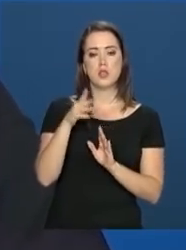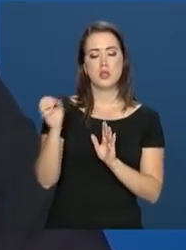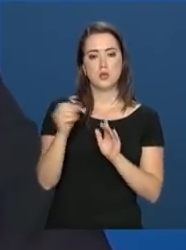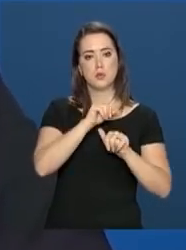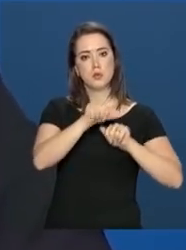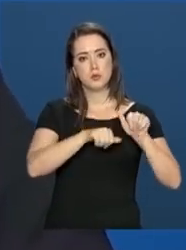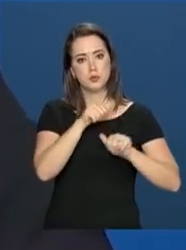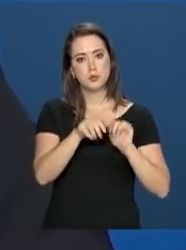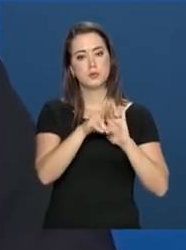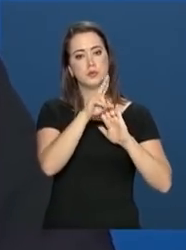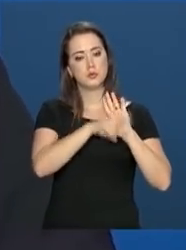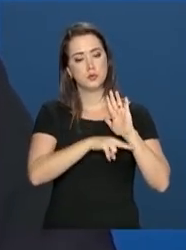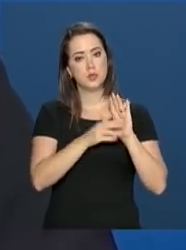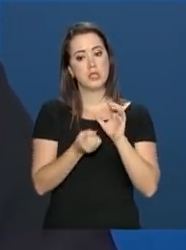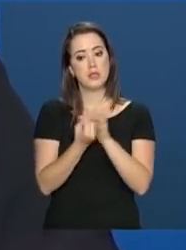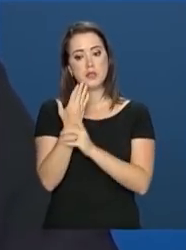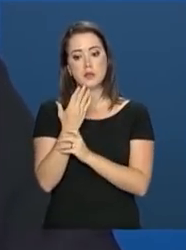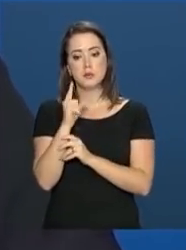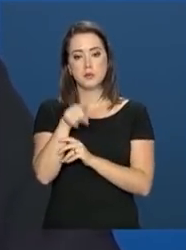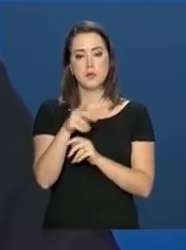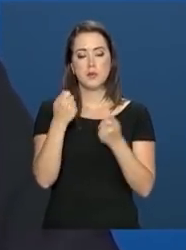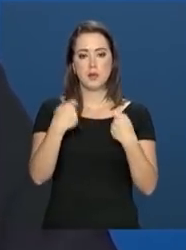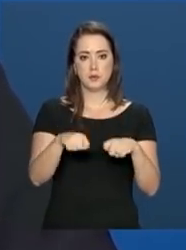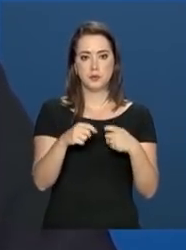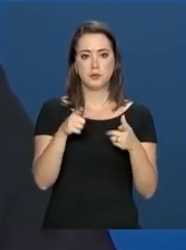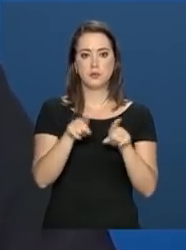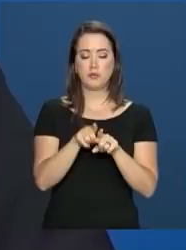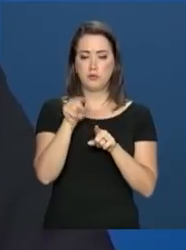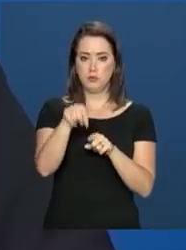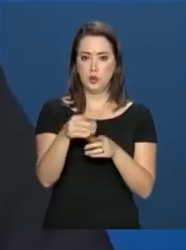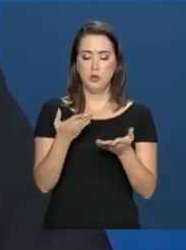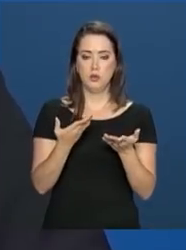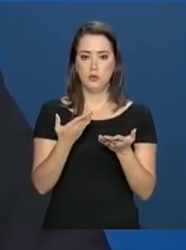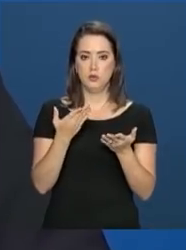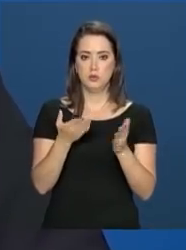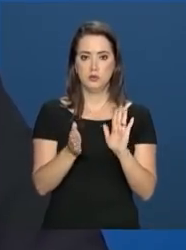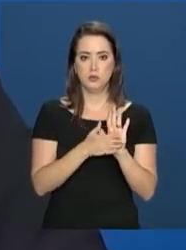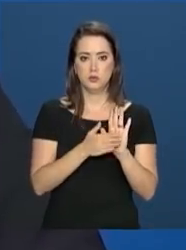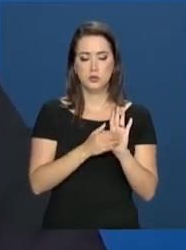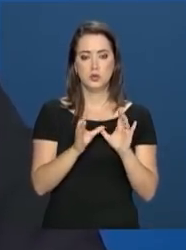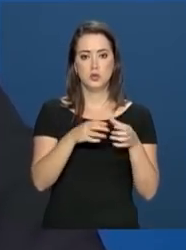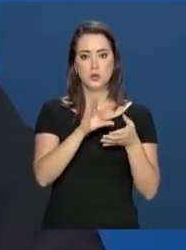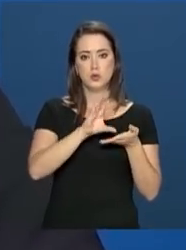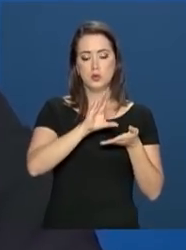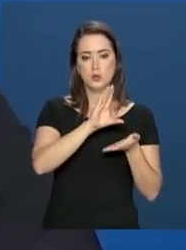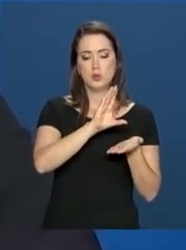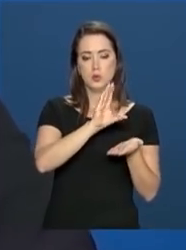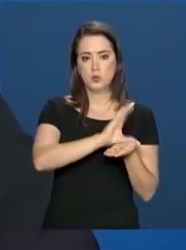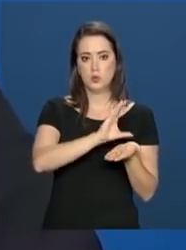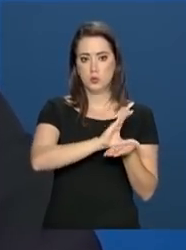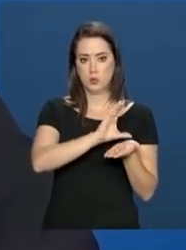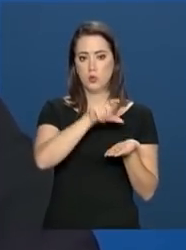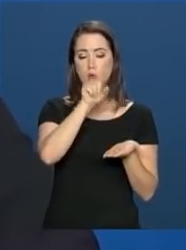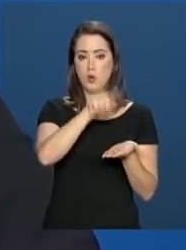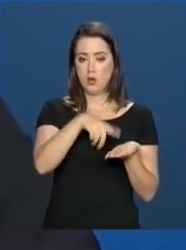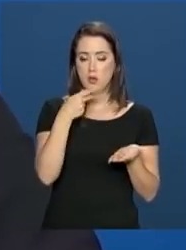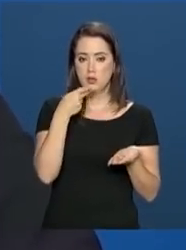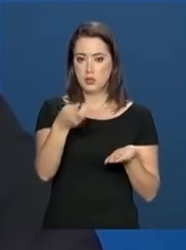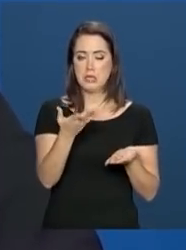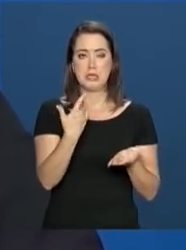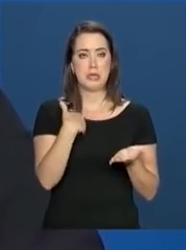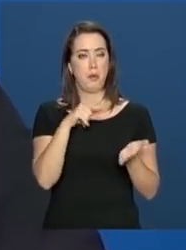modificações, nasceram precisamente deste Conselho, como o censo